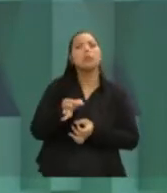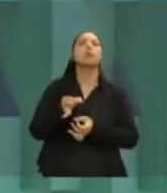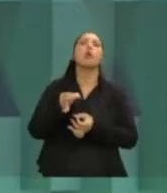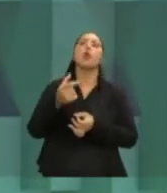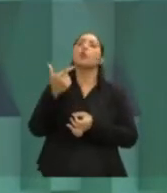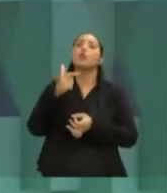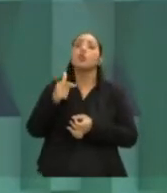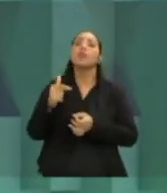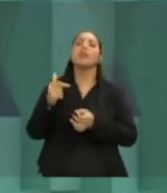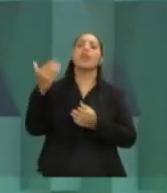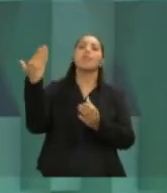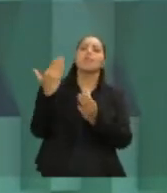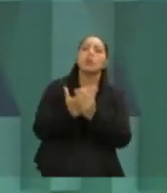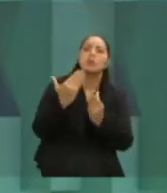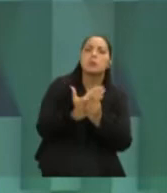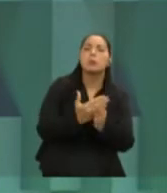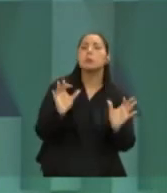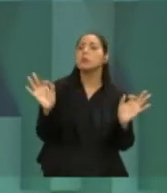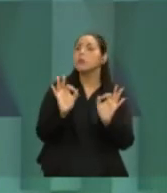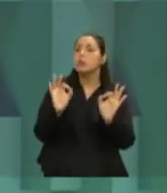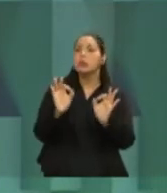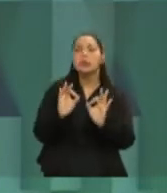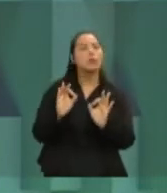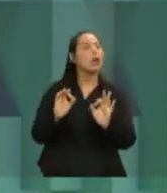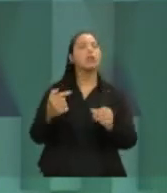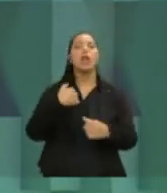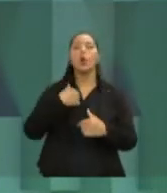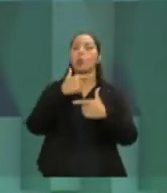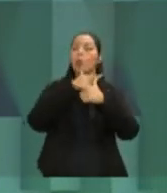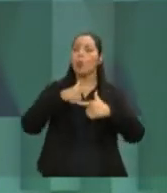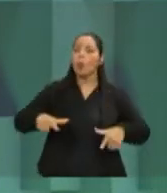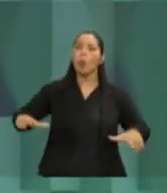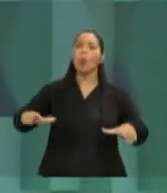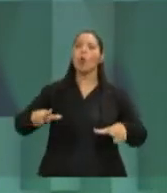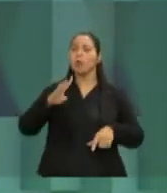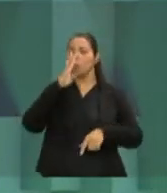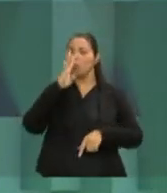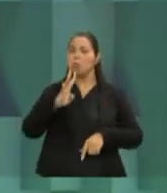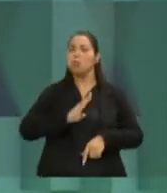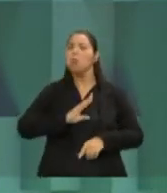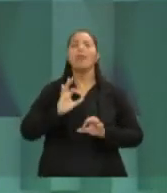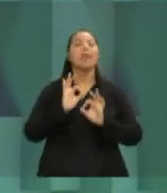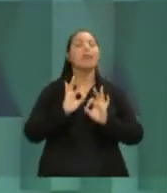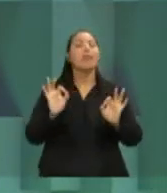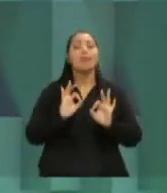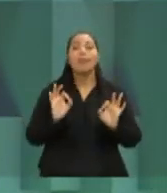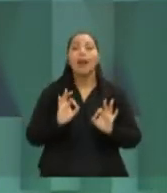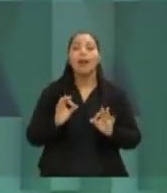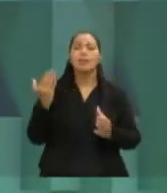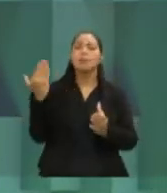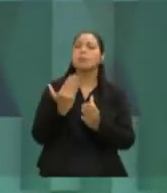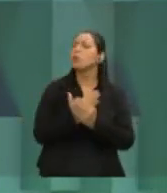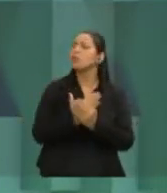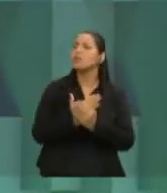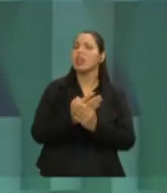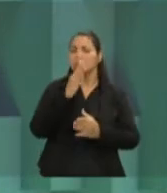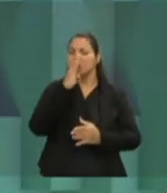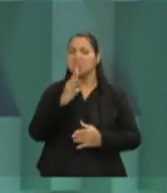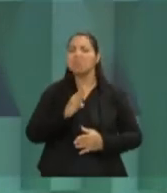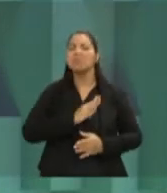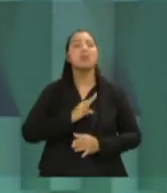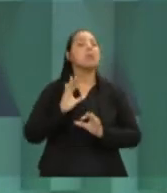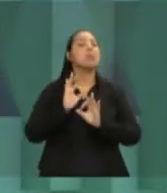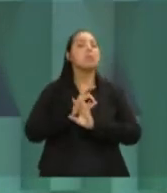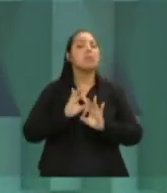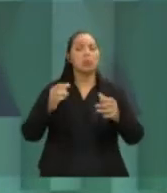corrupção. Todas as minhas contas lá no Tribunal de Contas foram aprovadas e eu não tenho nenhum processo. Tem solidário